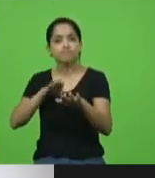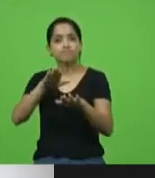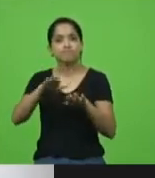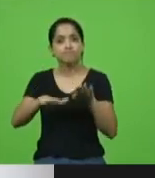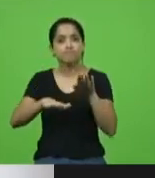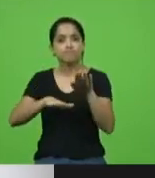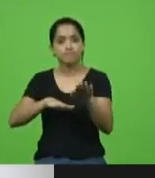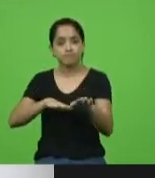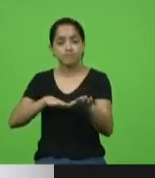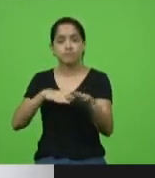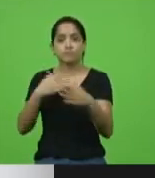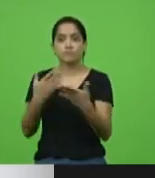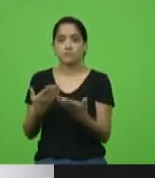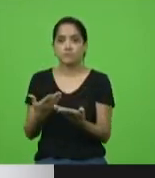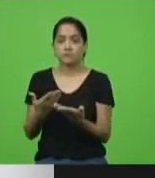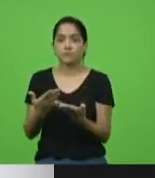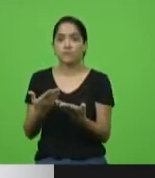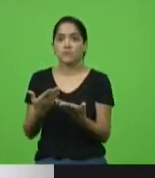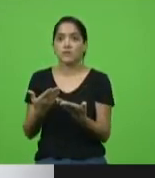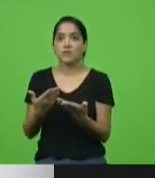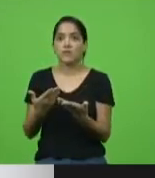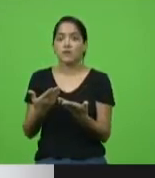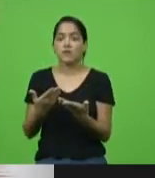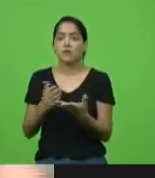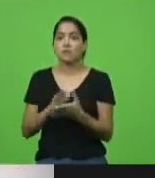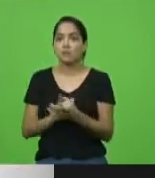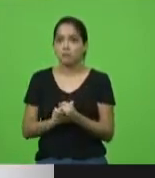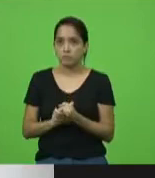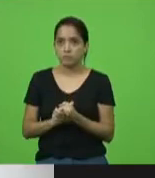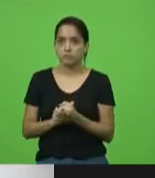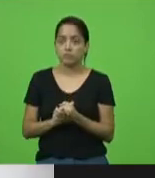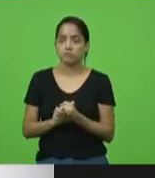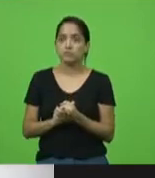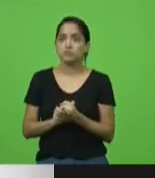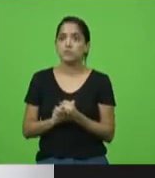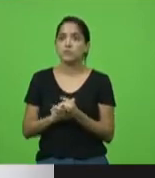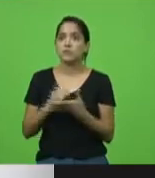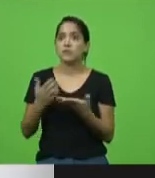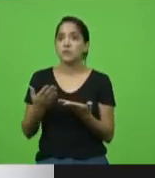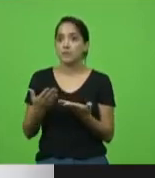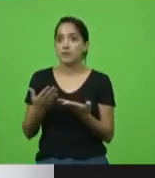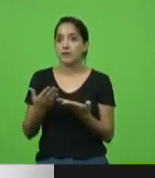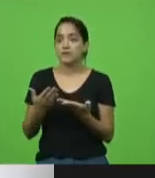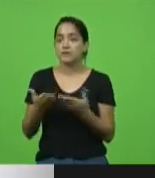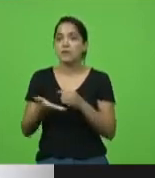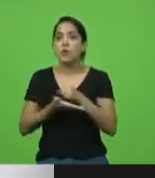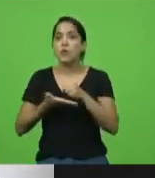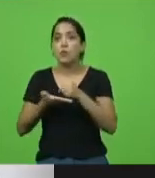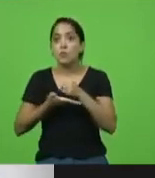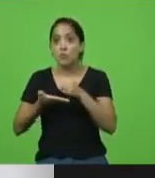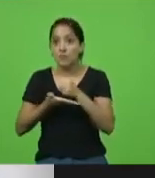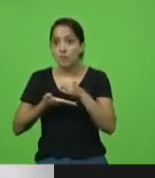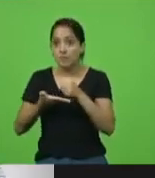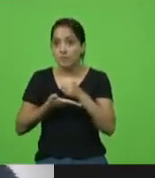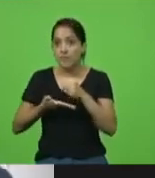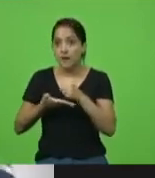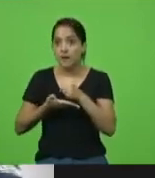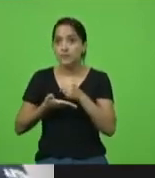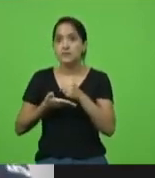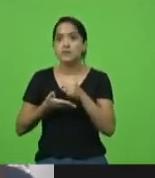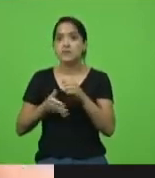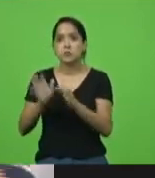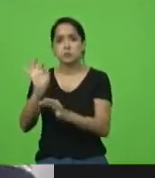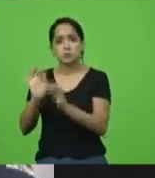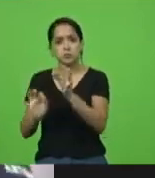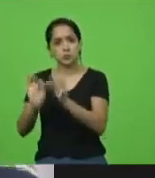cabe, desta forma, colocar como norte e como base de qualquer julgamento,